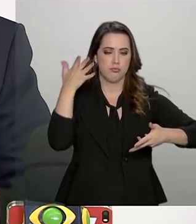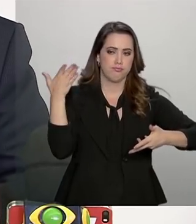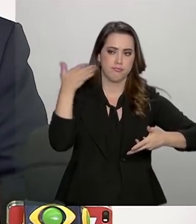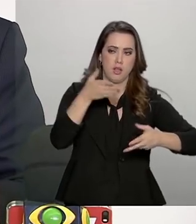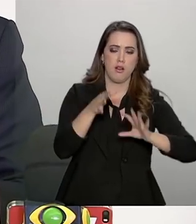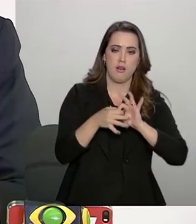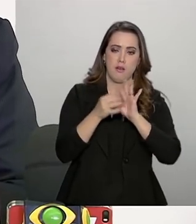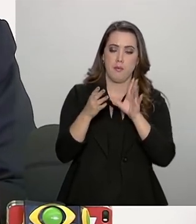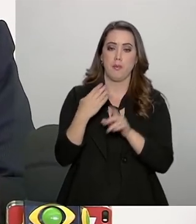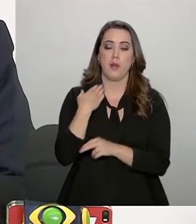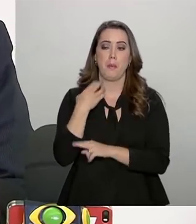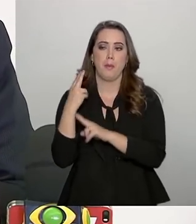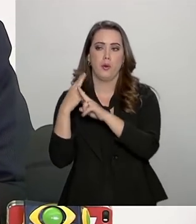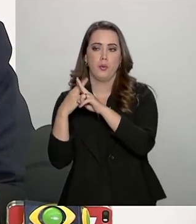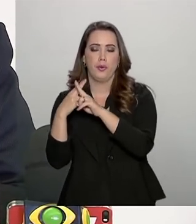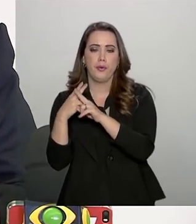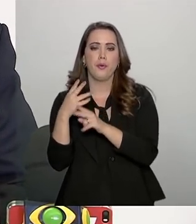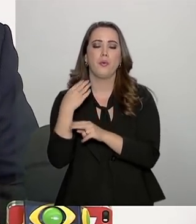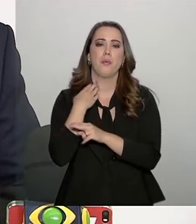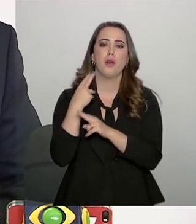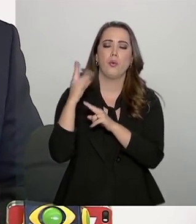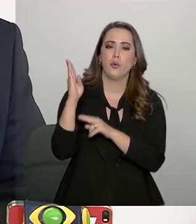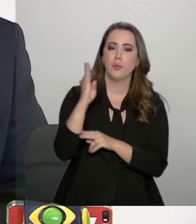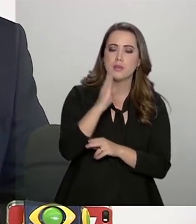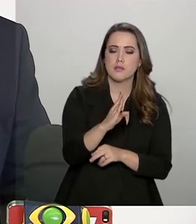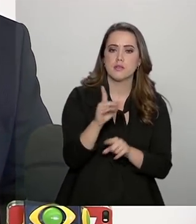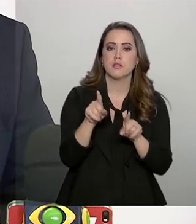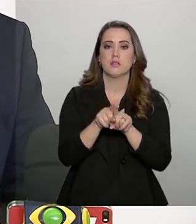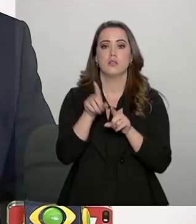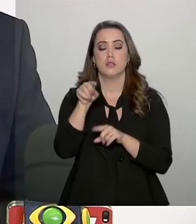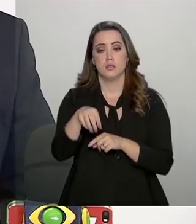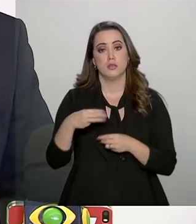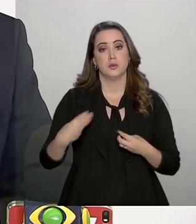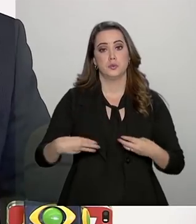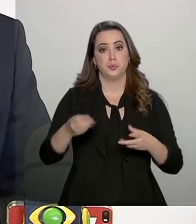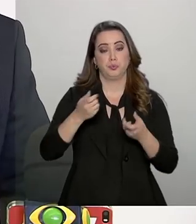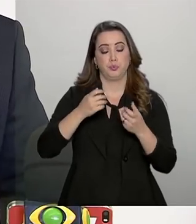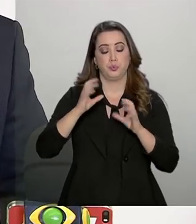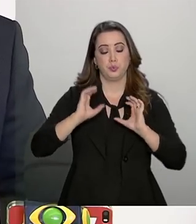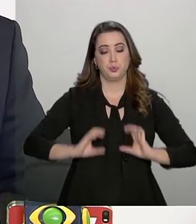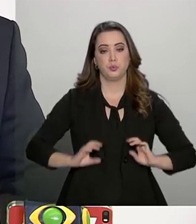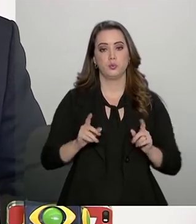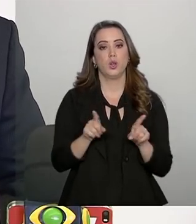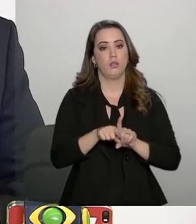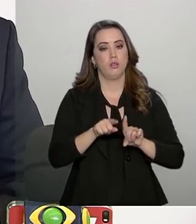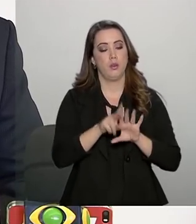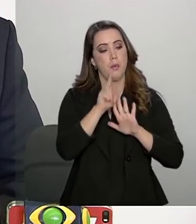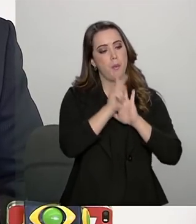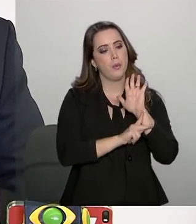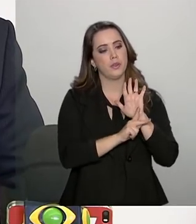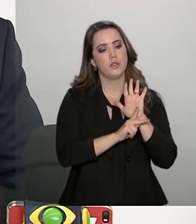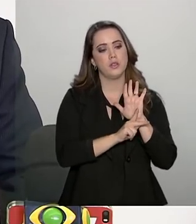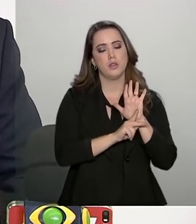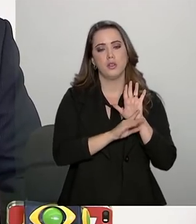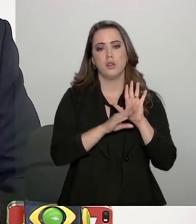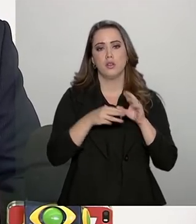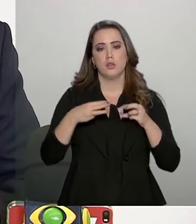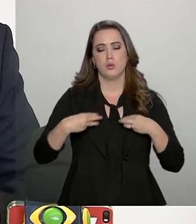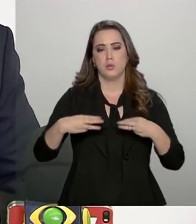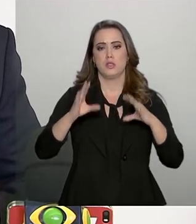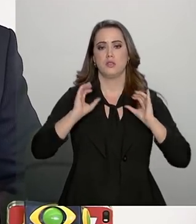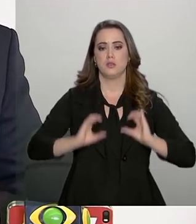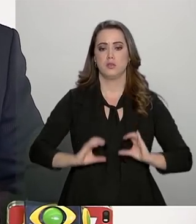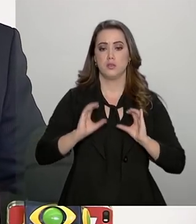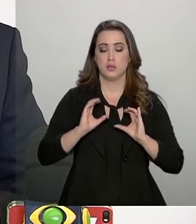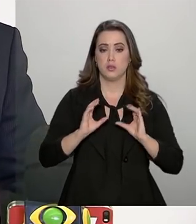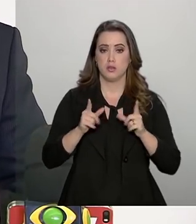Economia, do Banco do Brasil e da Caixa Econômica Federal. Portaria do Ministério da Cidadania ampliando